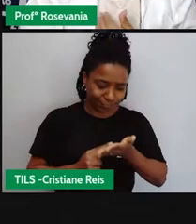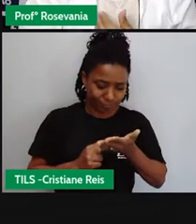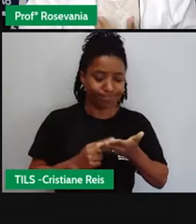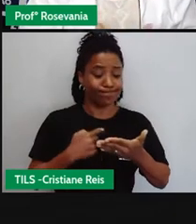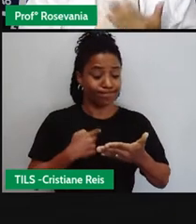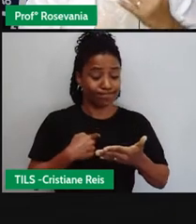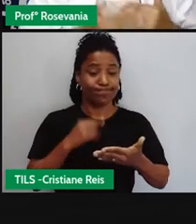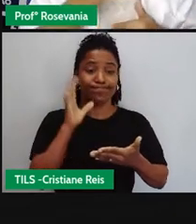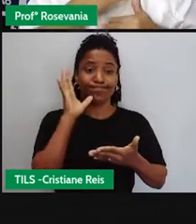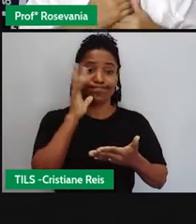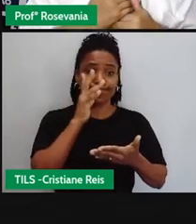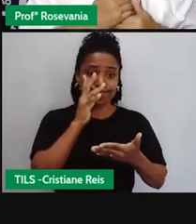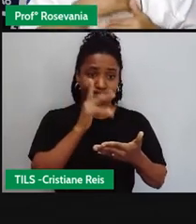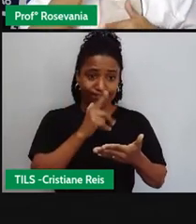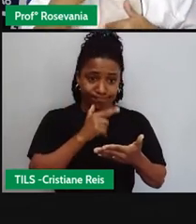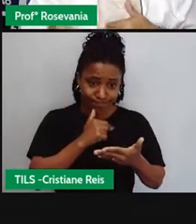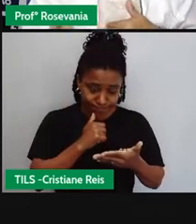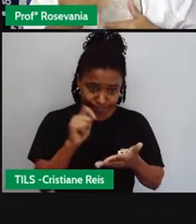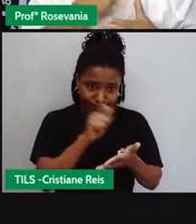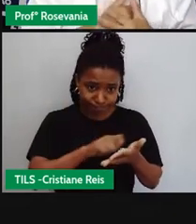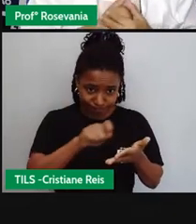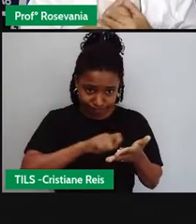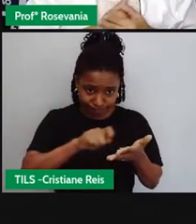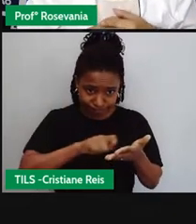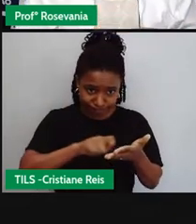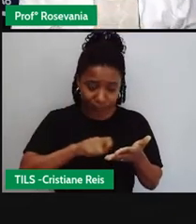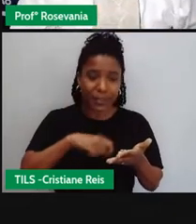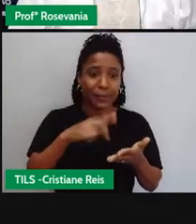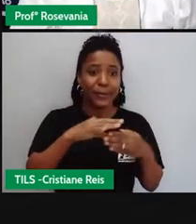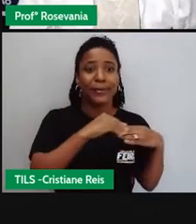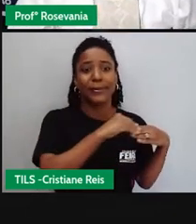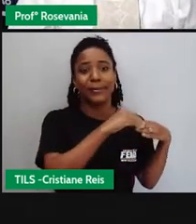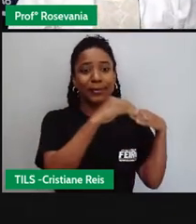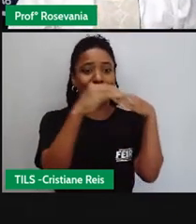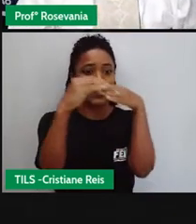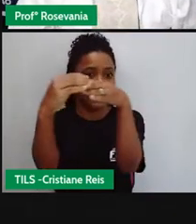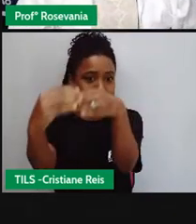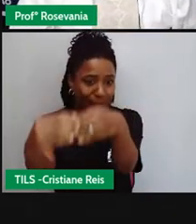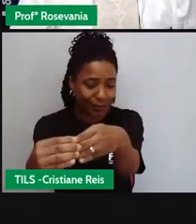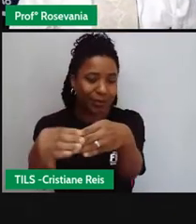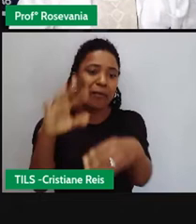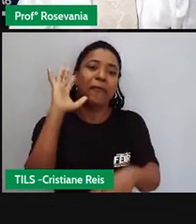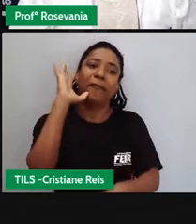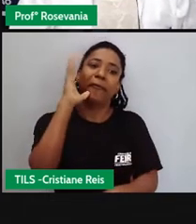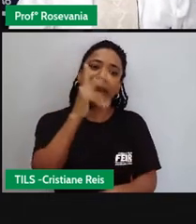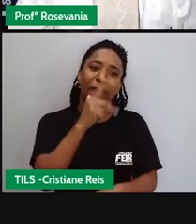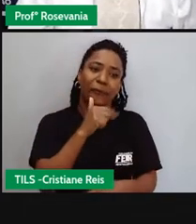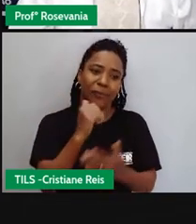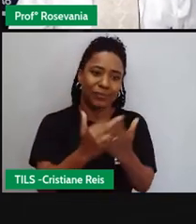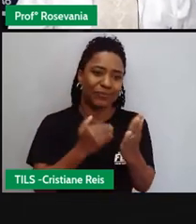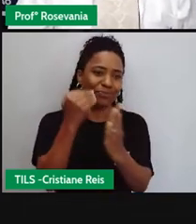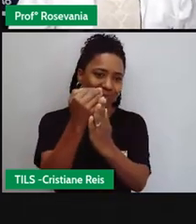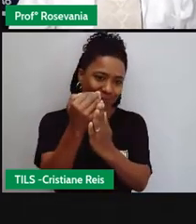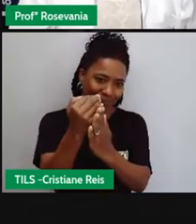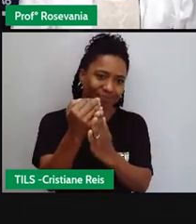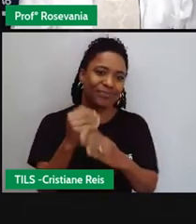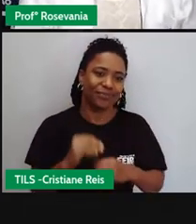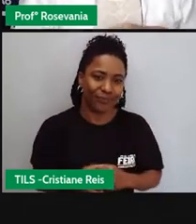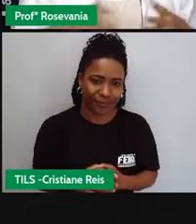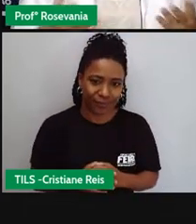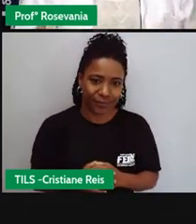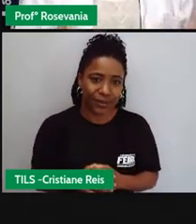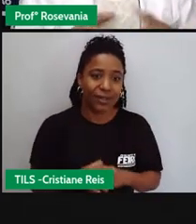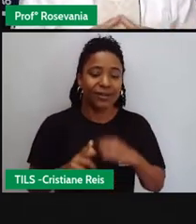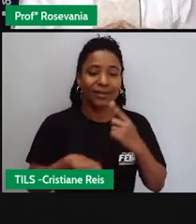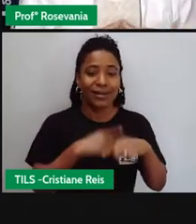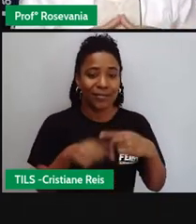essa resposta, a informação ir e voltar. A partir daí, se inventou o telégrafo, que usa o